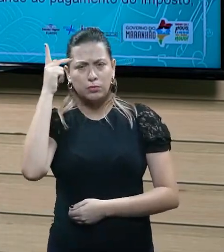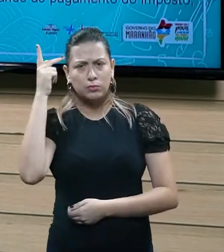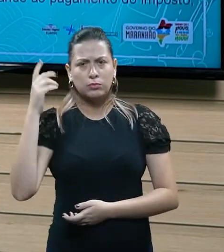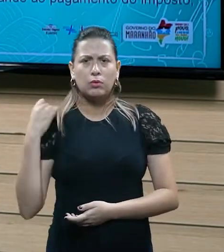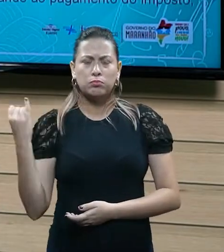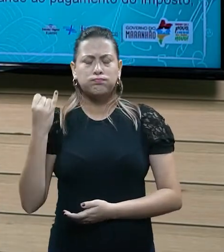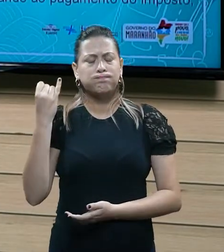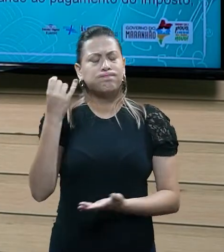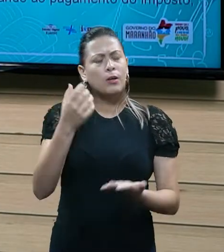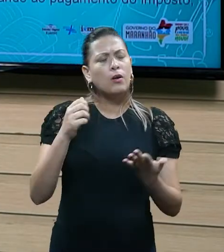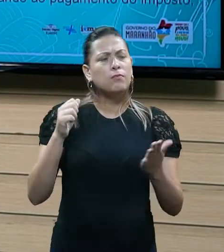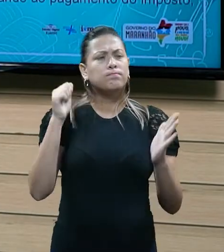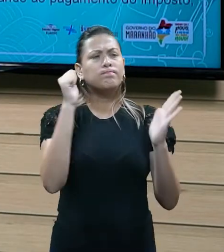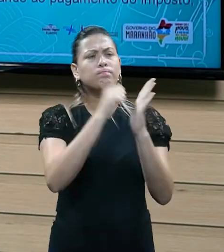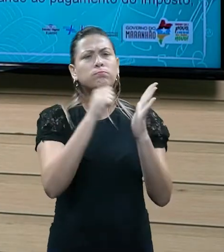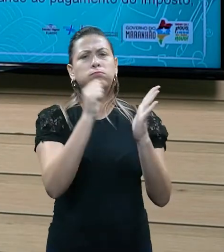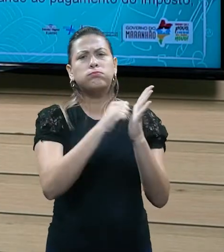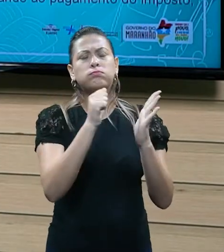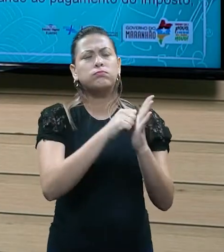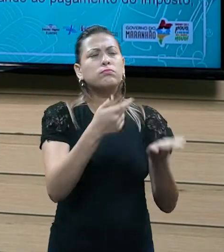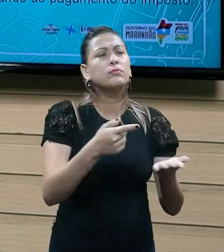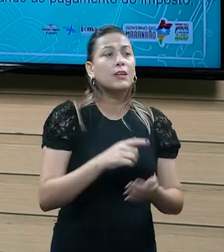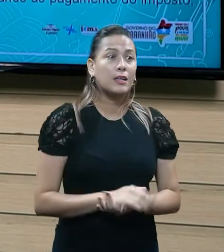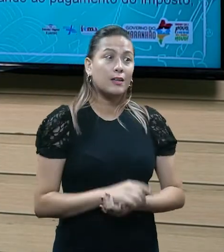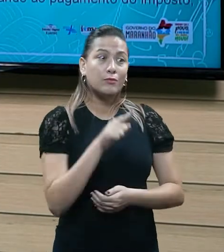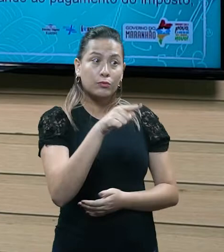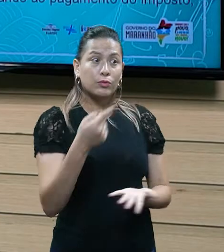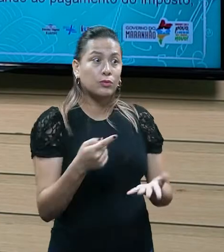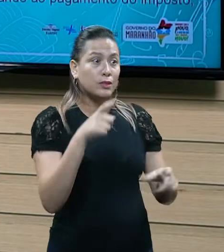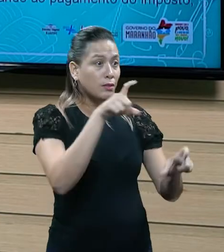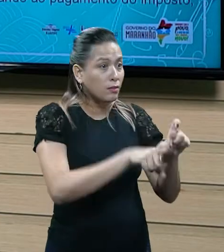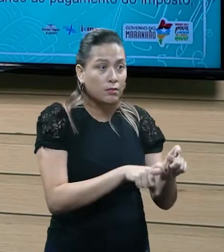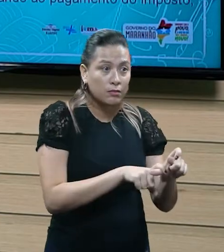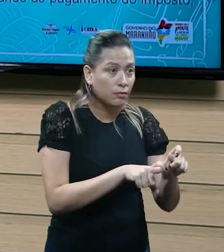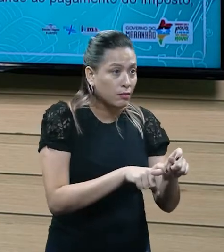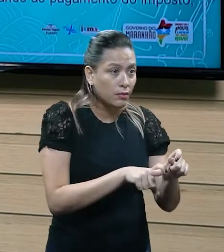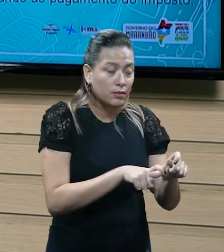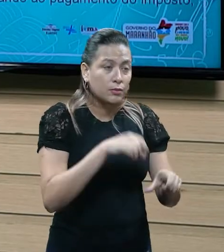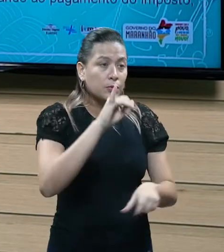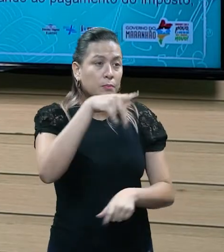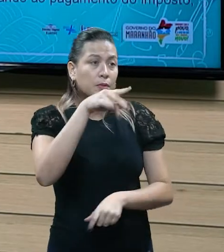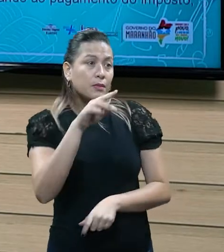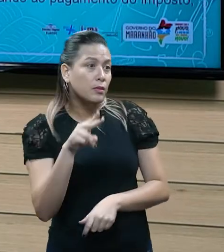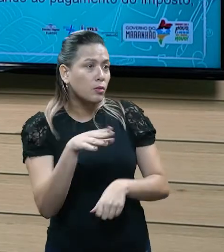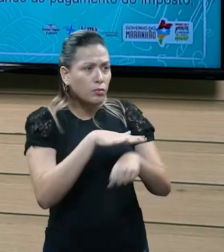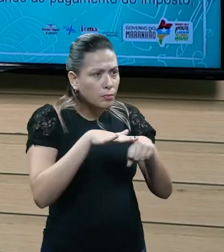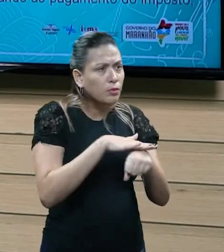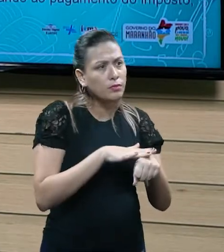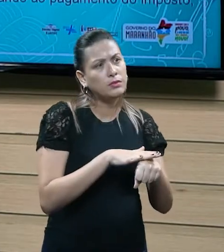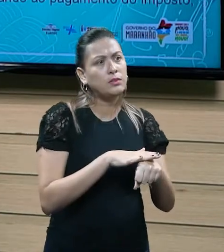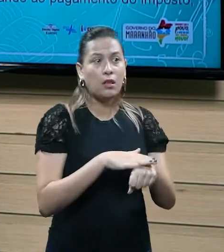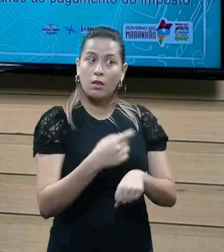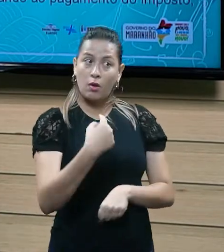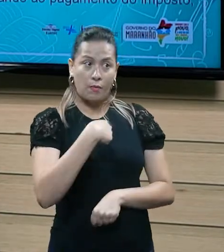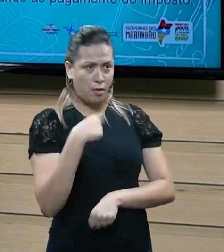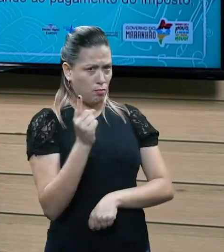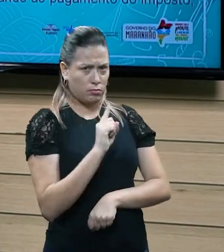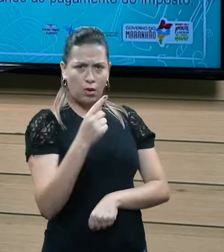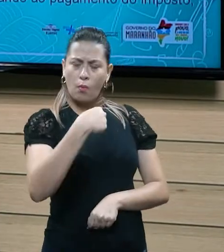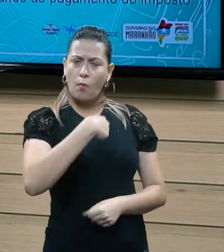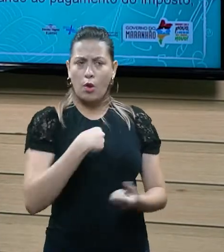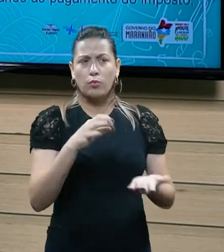você está devendo IPTU. Vamos conversar? Joãozinho, olha, essa conversa não tem que ser comigo, né, eu tenho um contrato